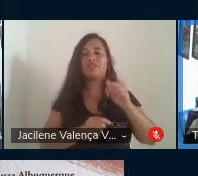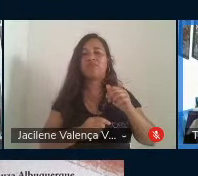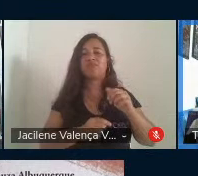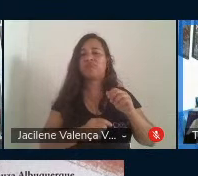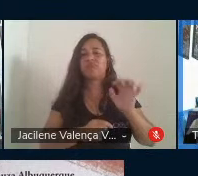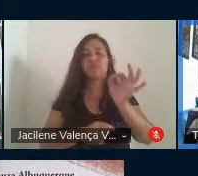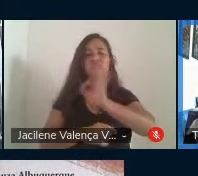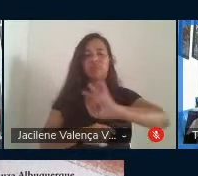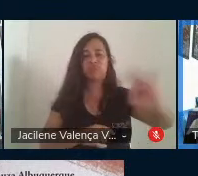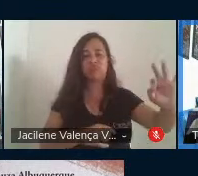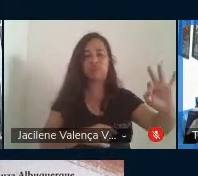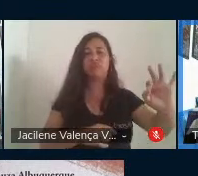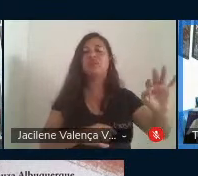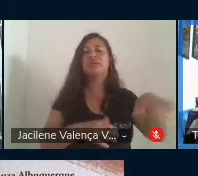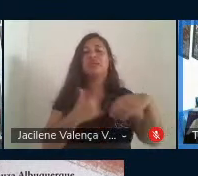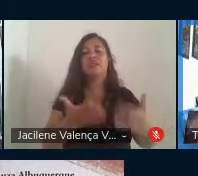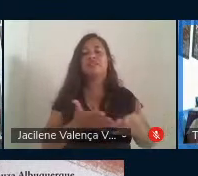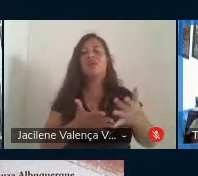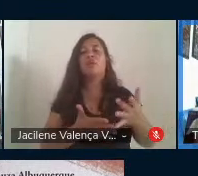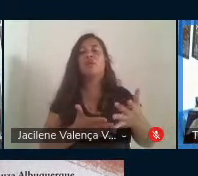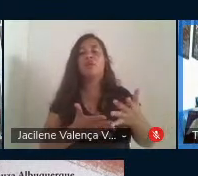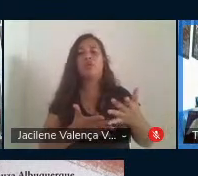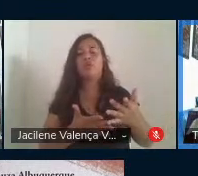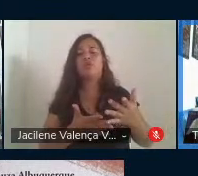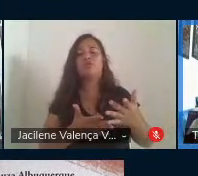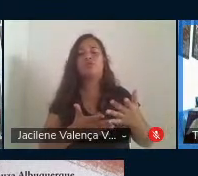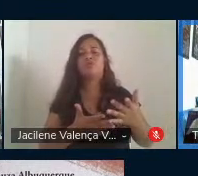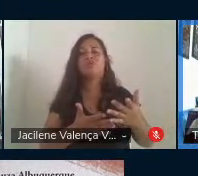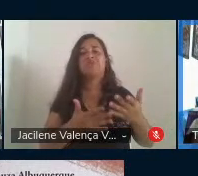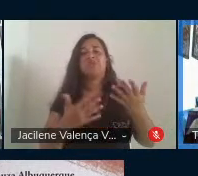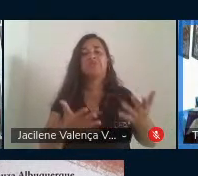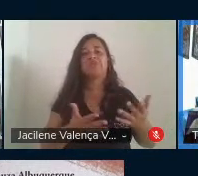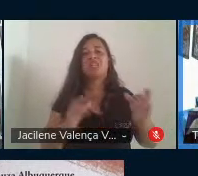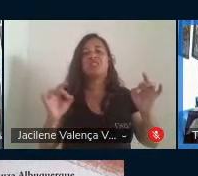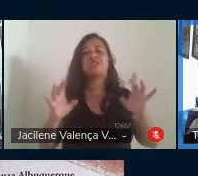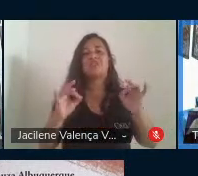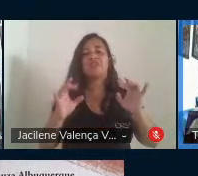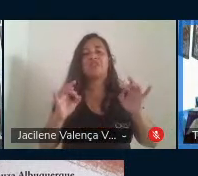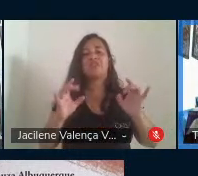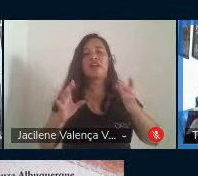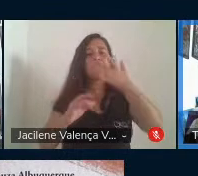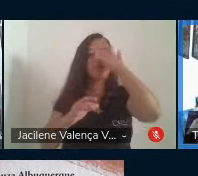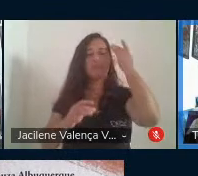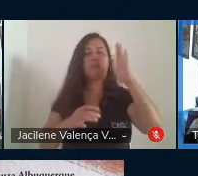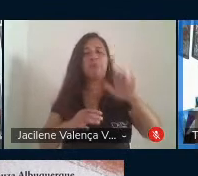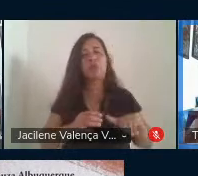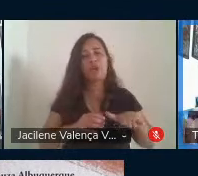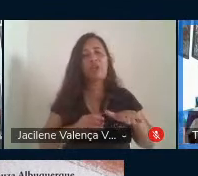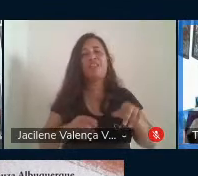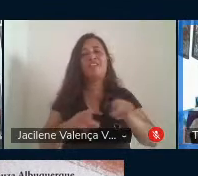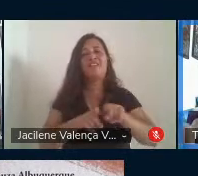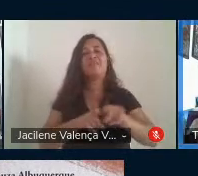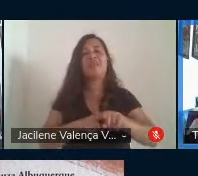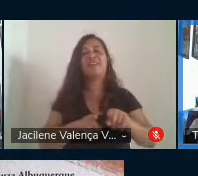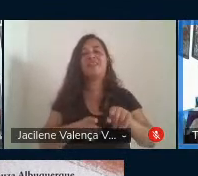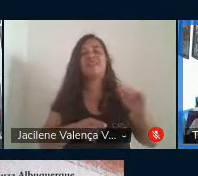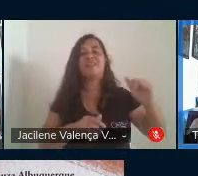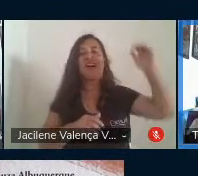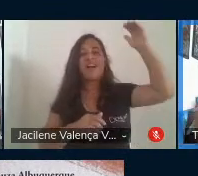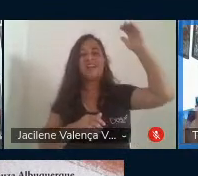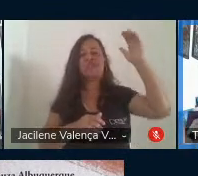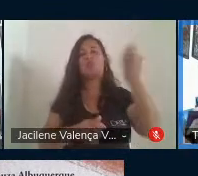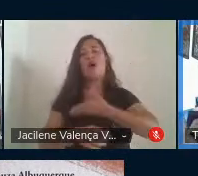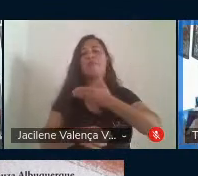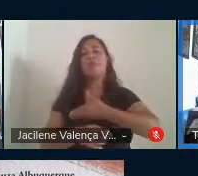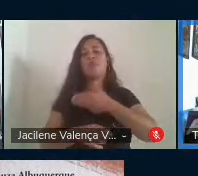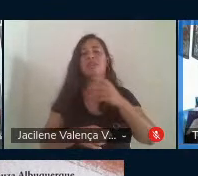Então, eu acho que esses retornos, né, de pessoas pequenas e pessoas grandes, o nosso colega Dimas já